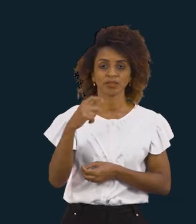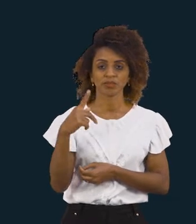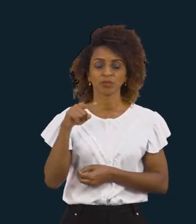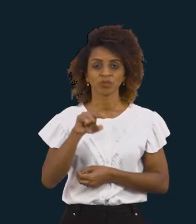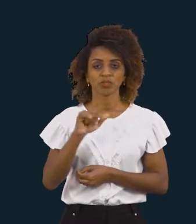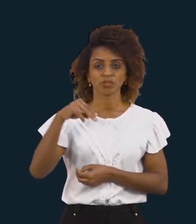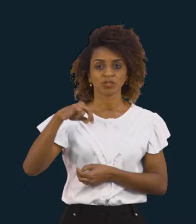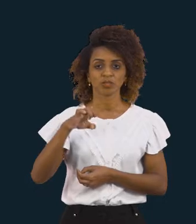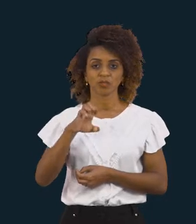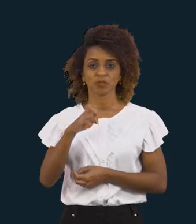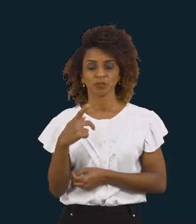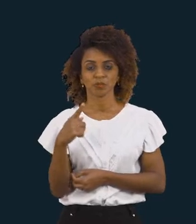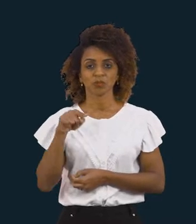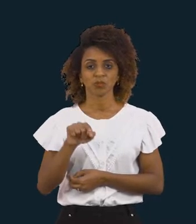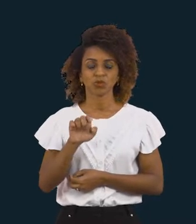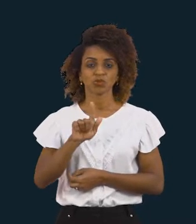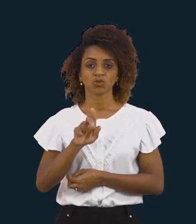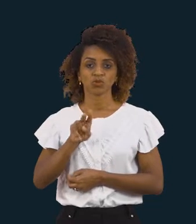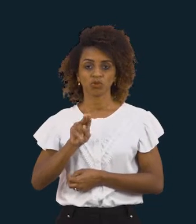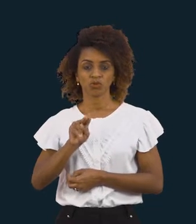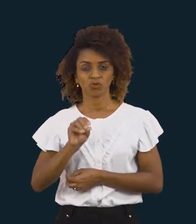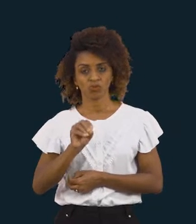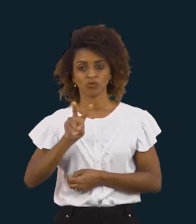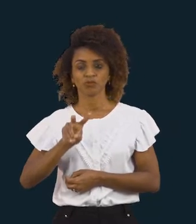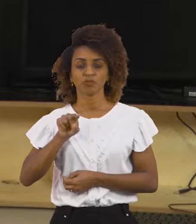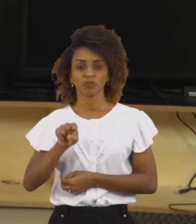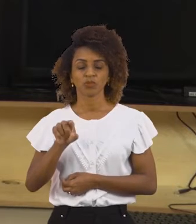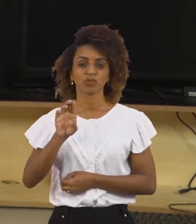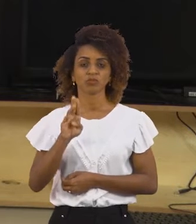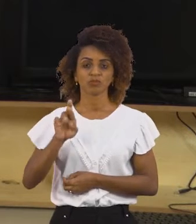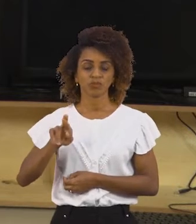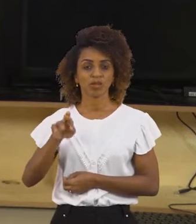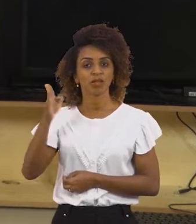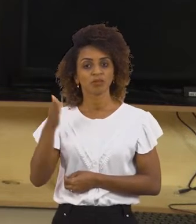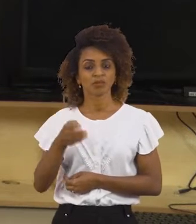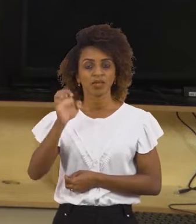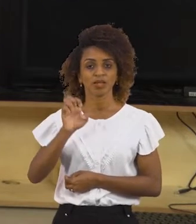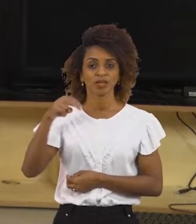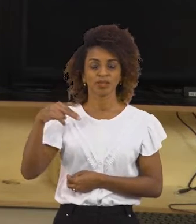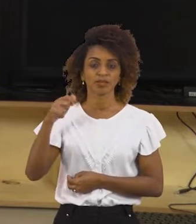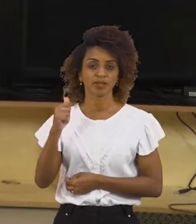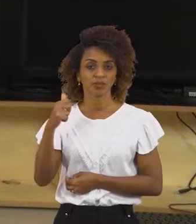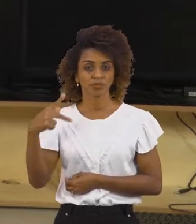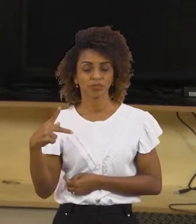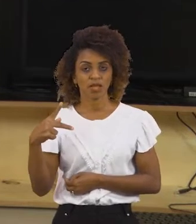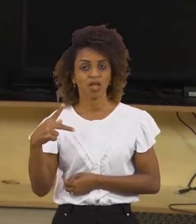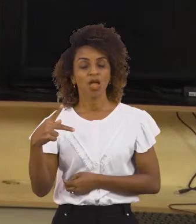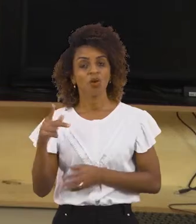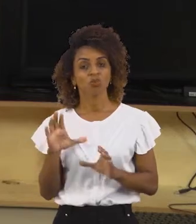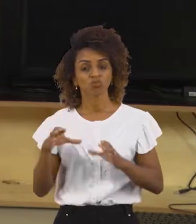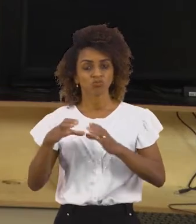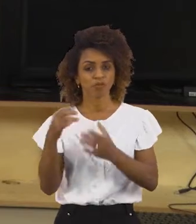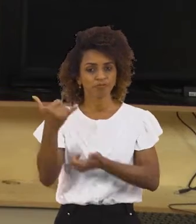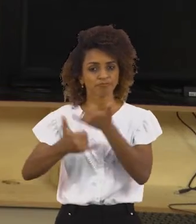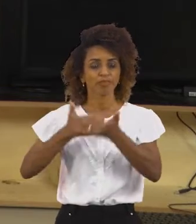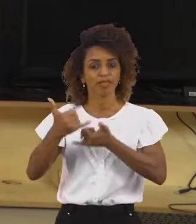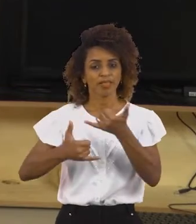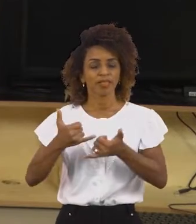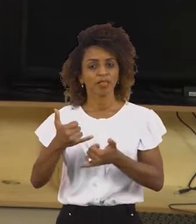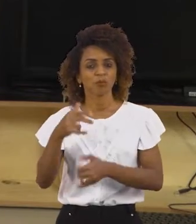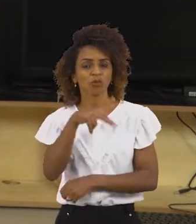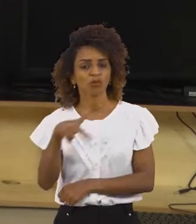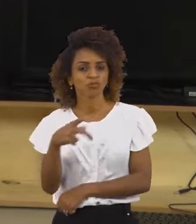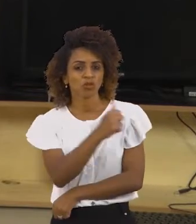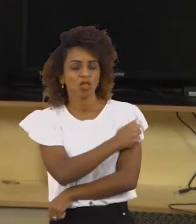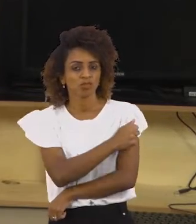.inep.gov.br barra ENAD. Uma gincana promovida por alunos e professores do Departamento